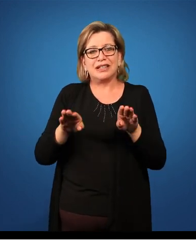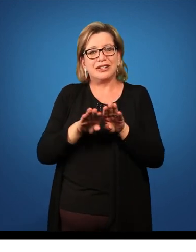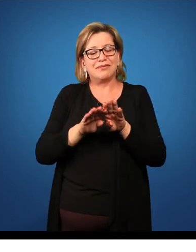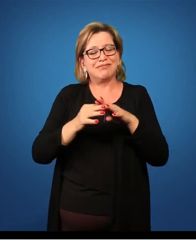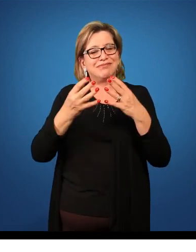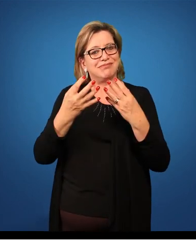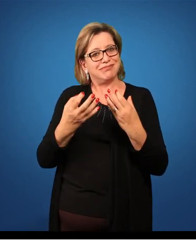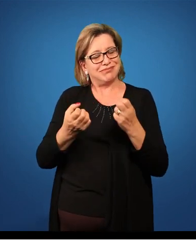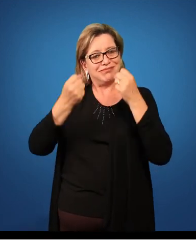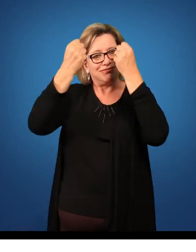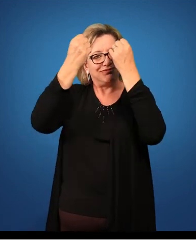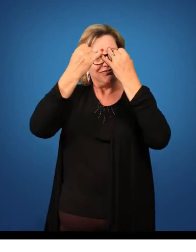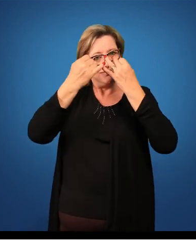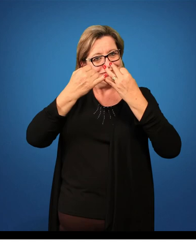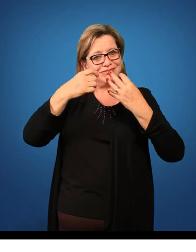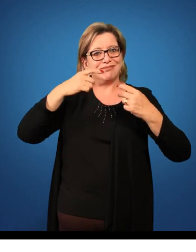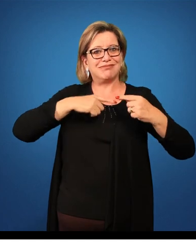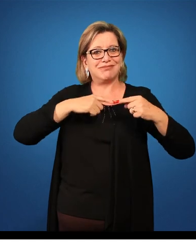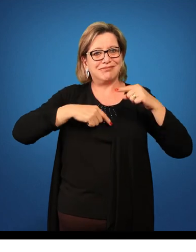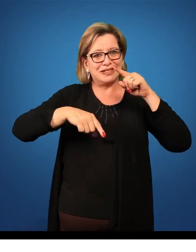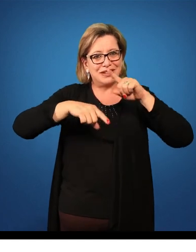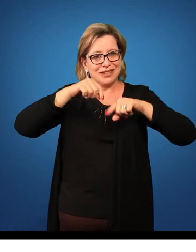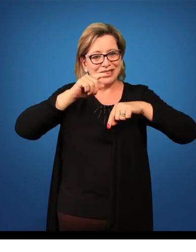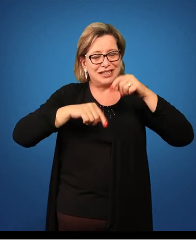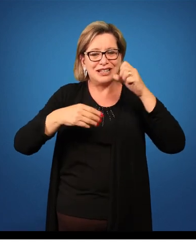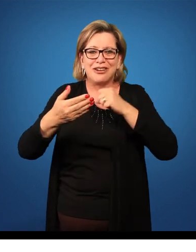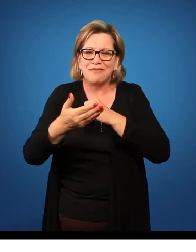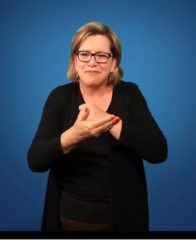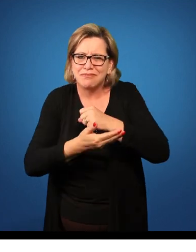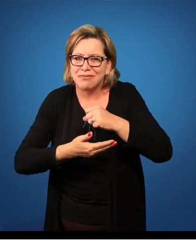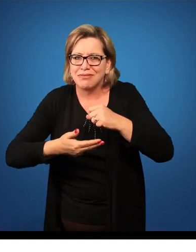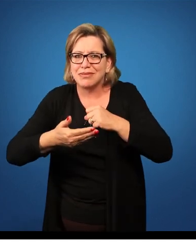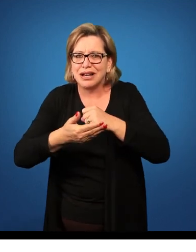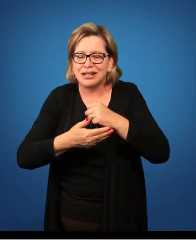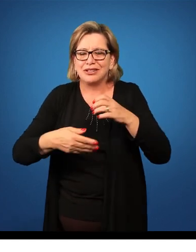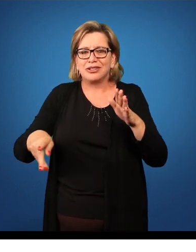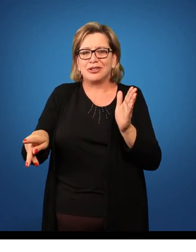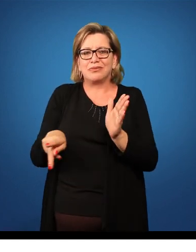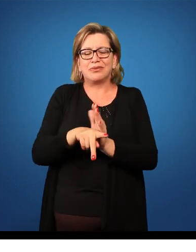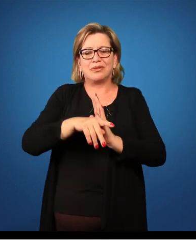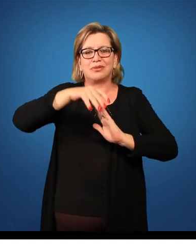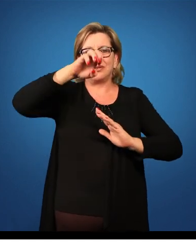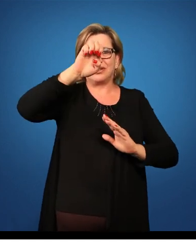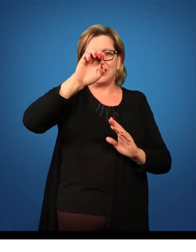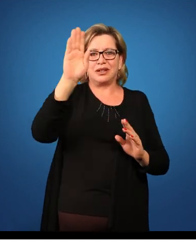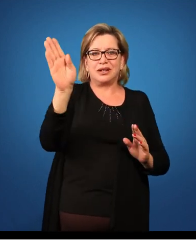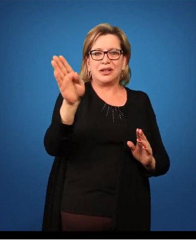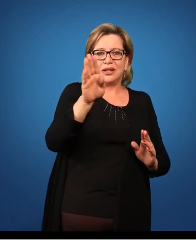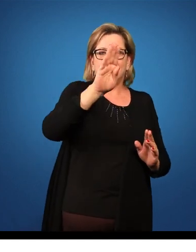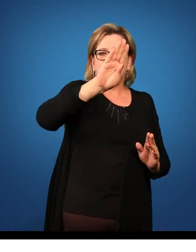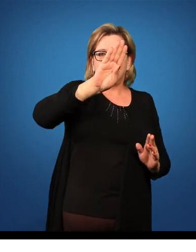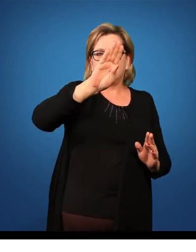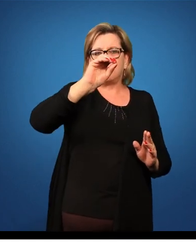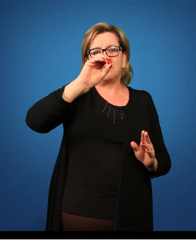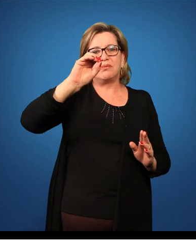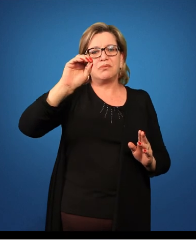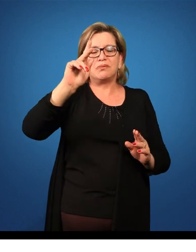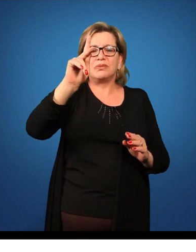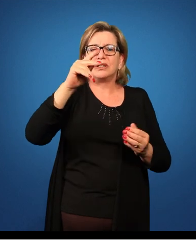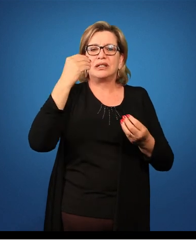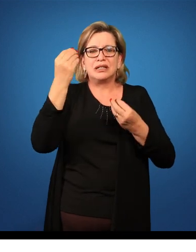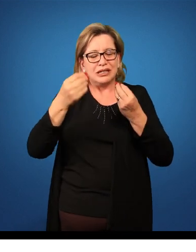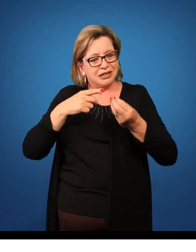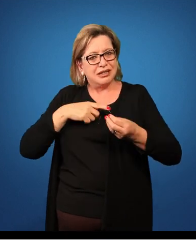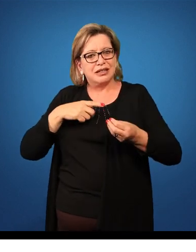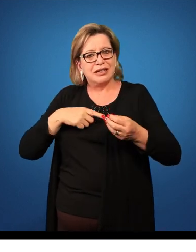que nós vamos ter um material didático básico para vocês, que é nosso e-book, que vai estar disponibilizado, que